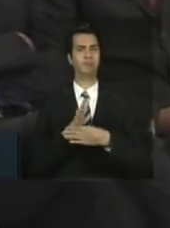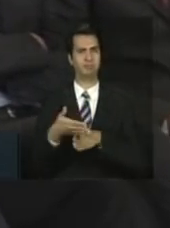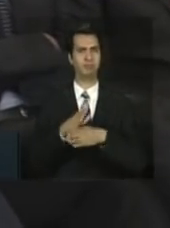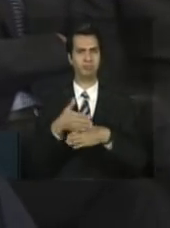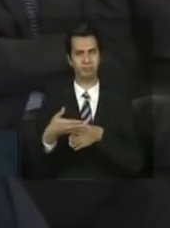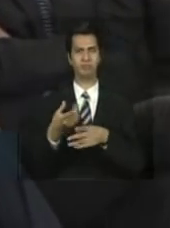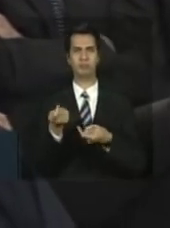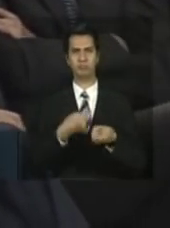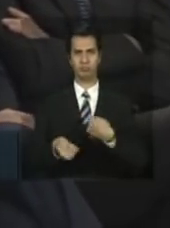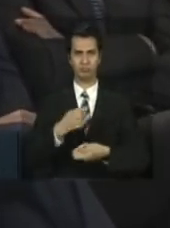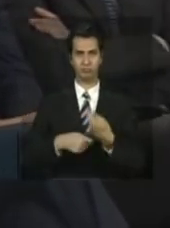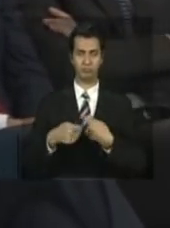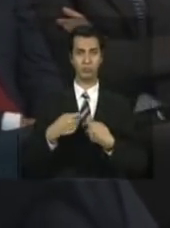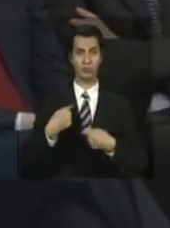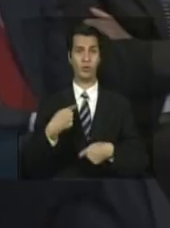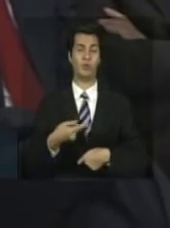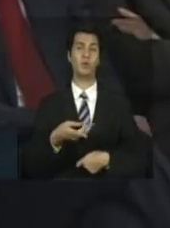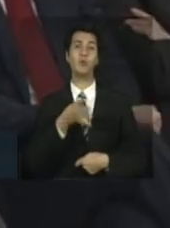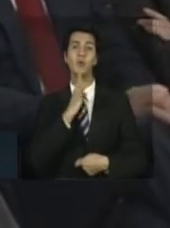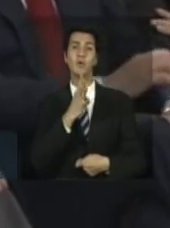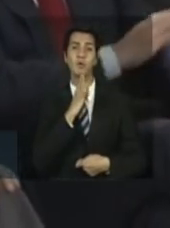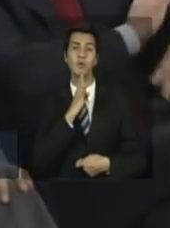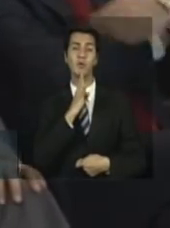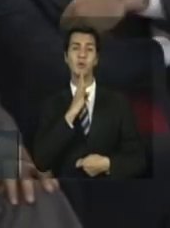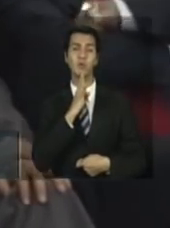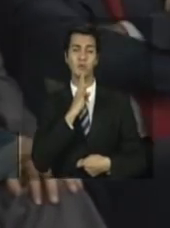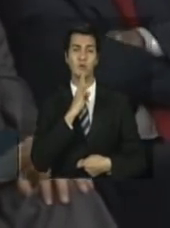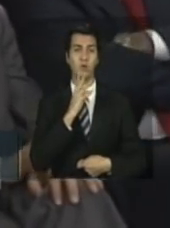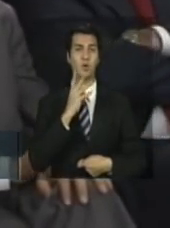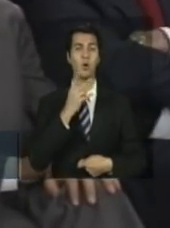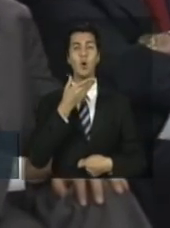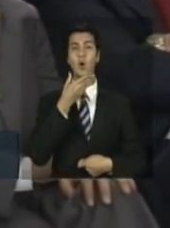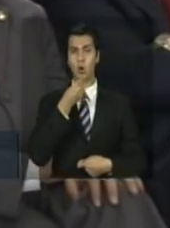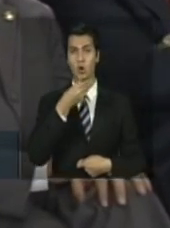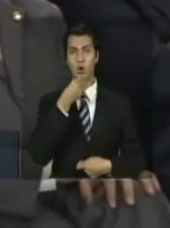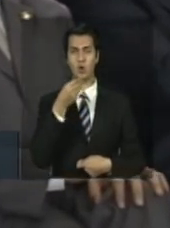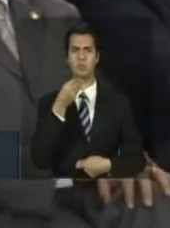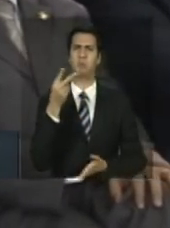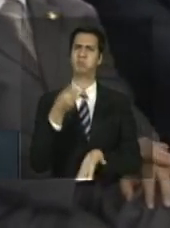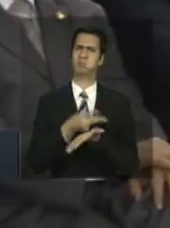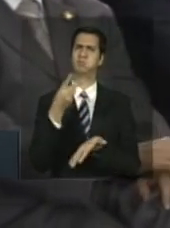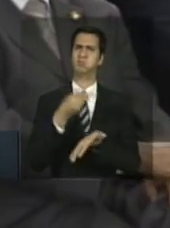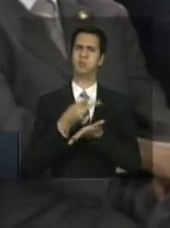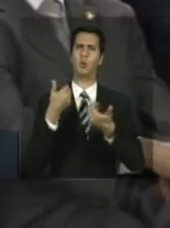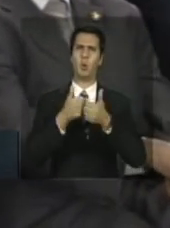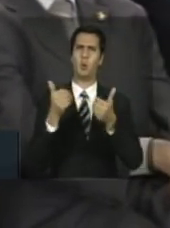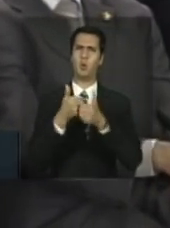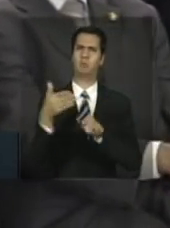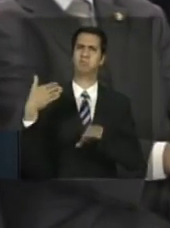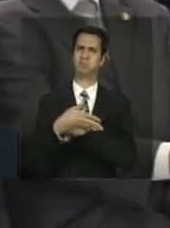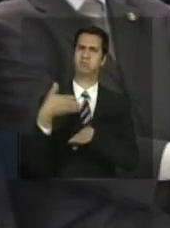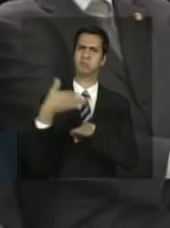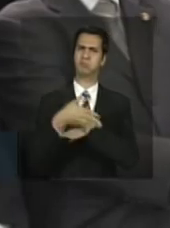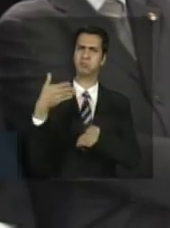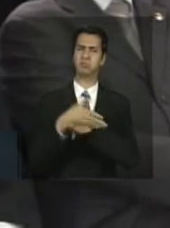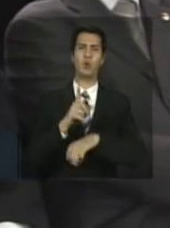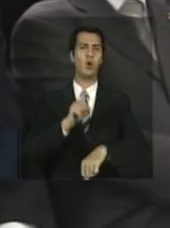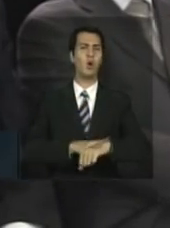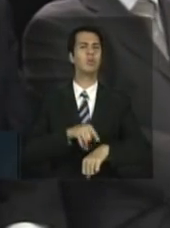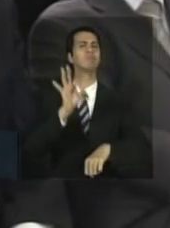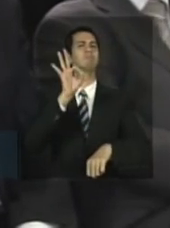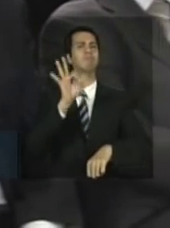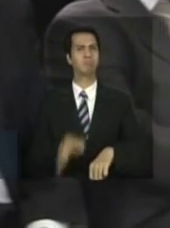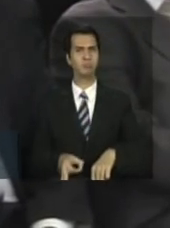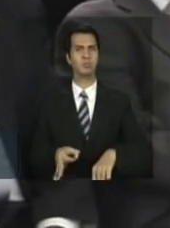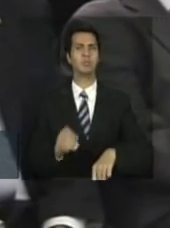conheci um dos meus passageiros fiéis, meus, era horário certo.